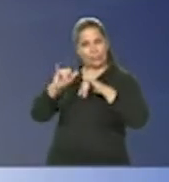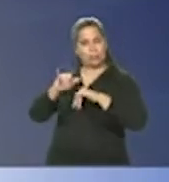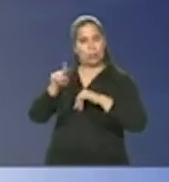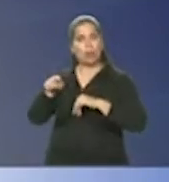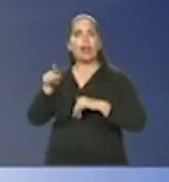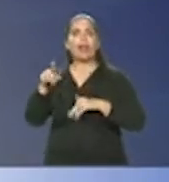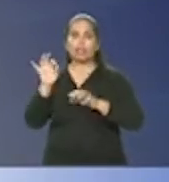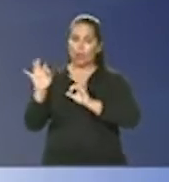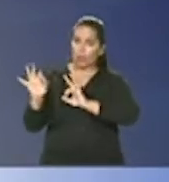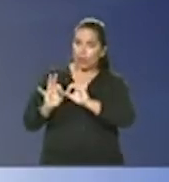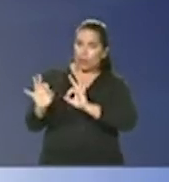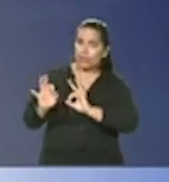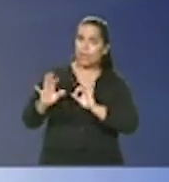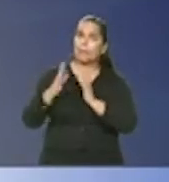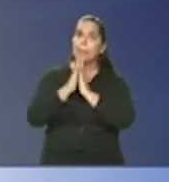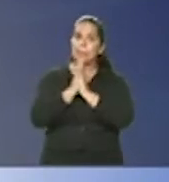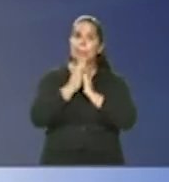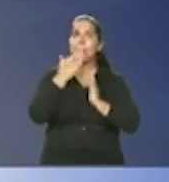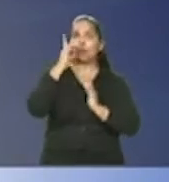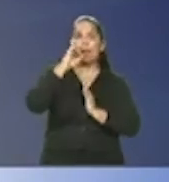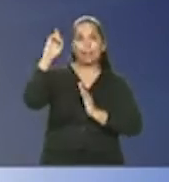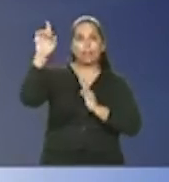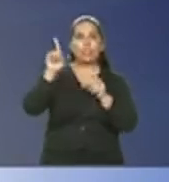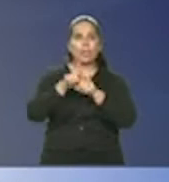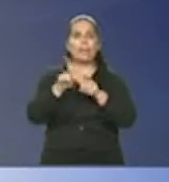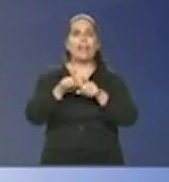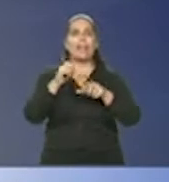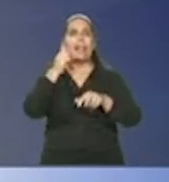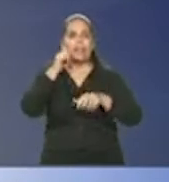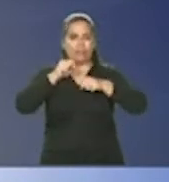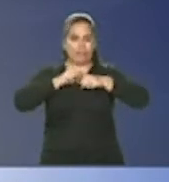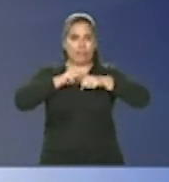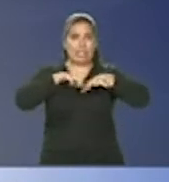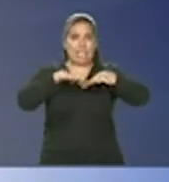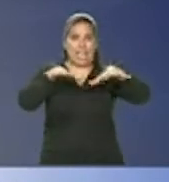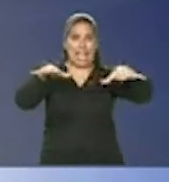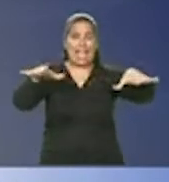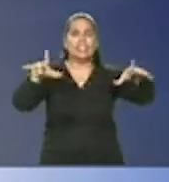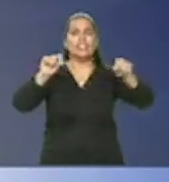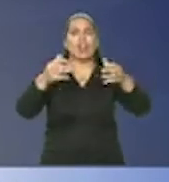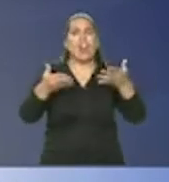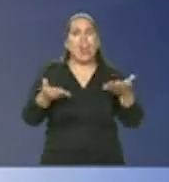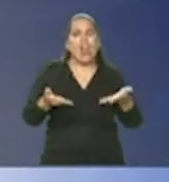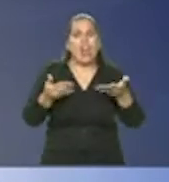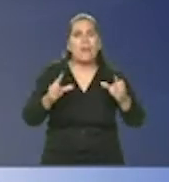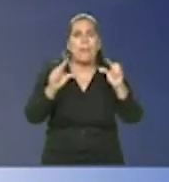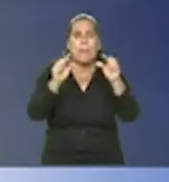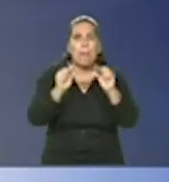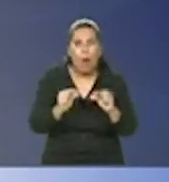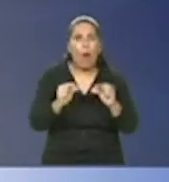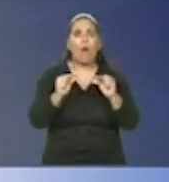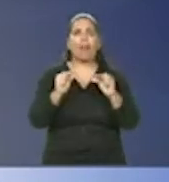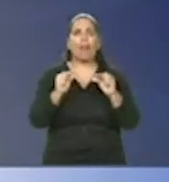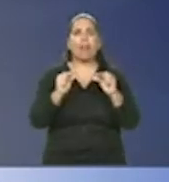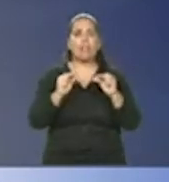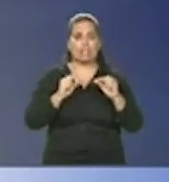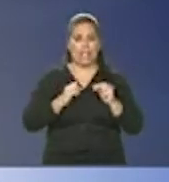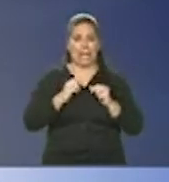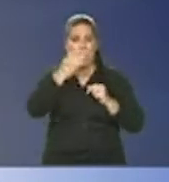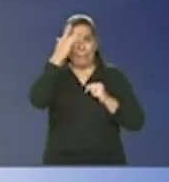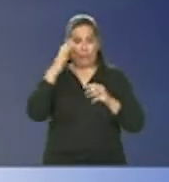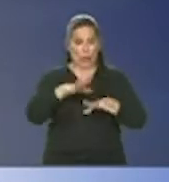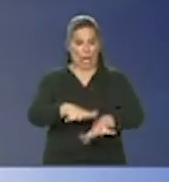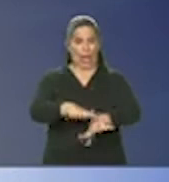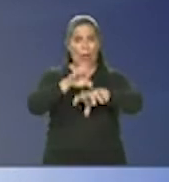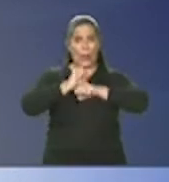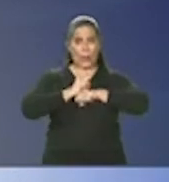e que nós pedimos a Deus desde o começo, que a contaminação seja muito leve, que a nossa curva de Gauss não seja